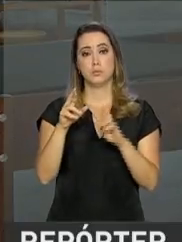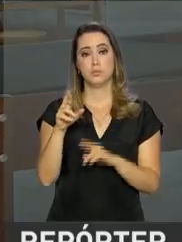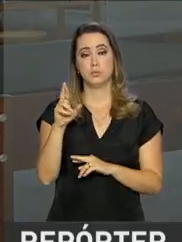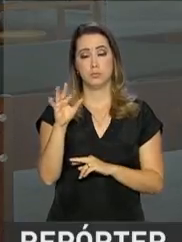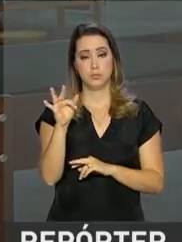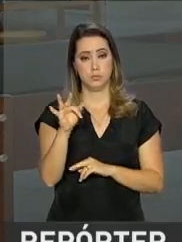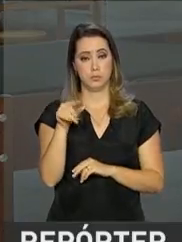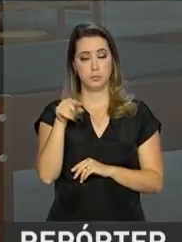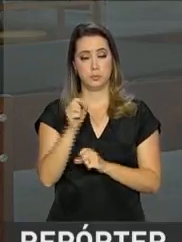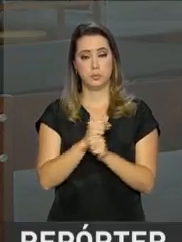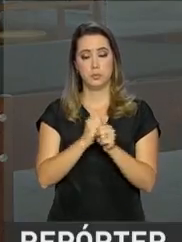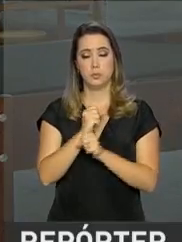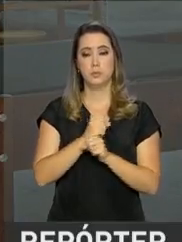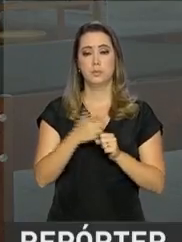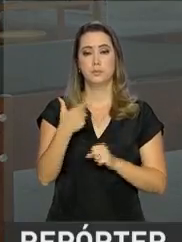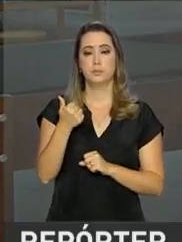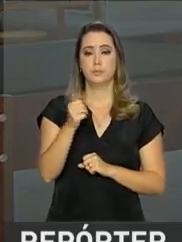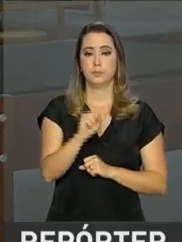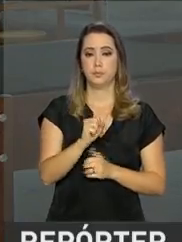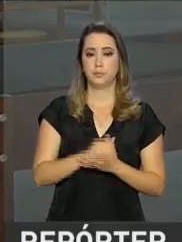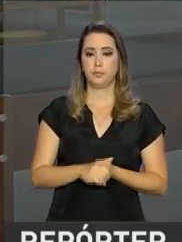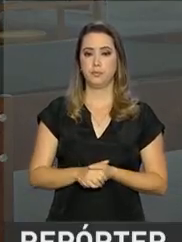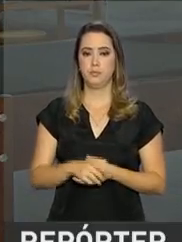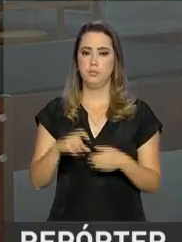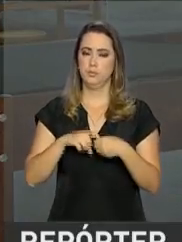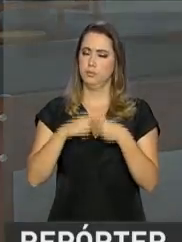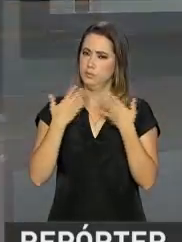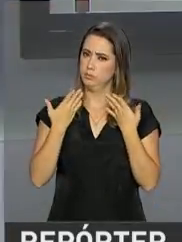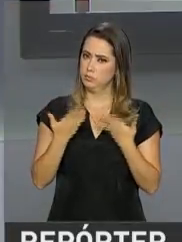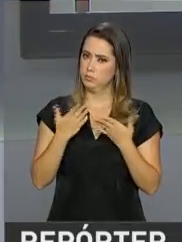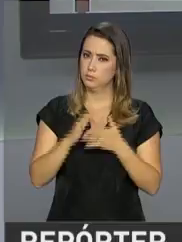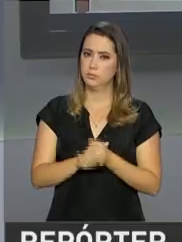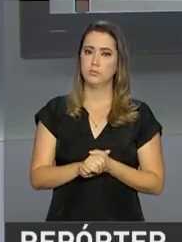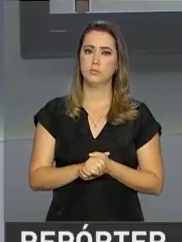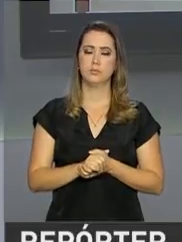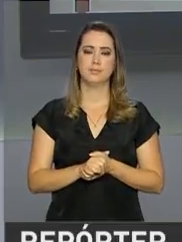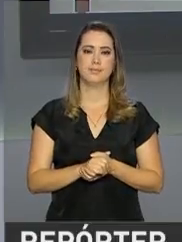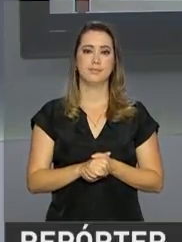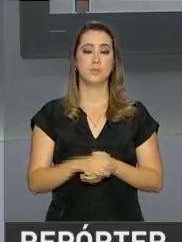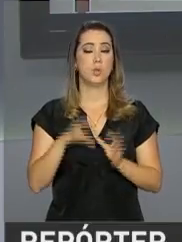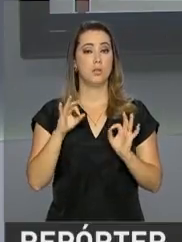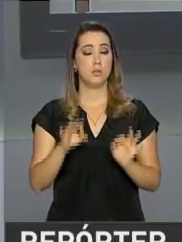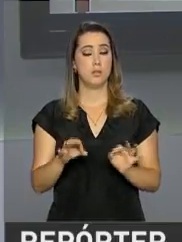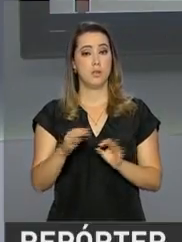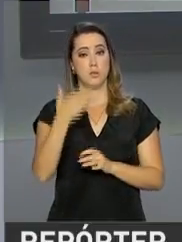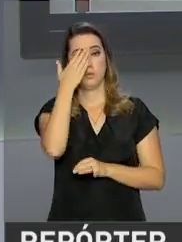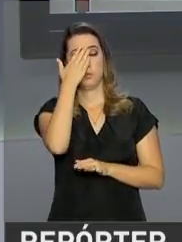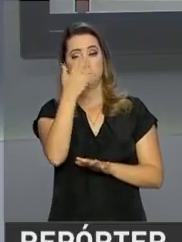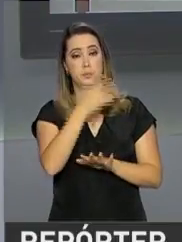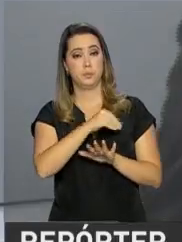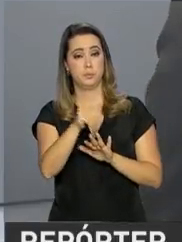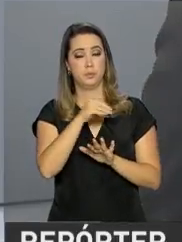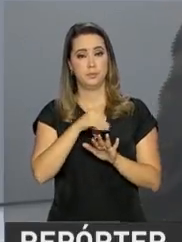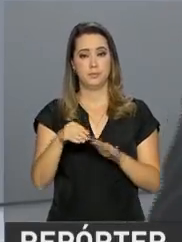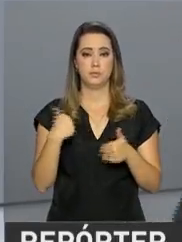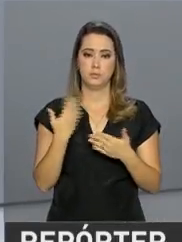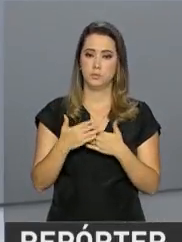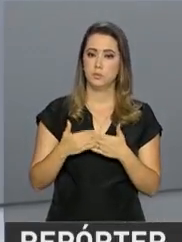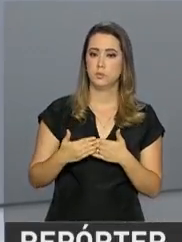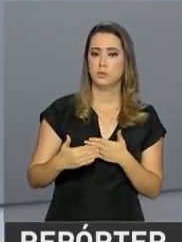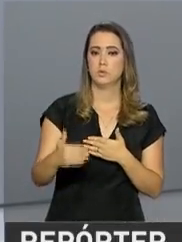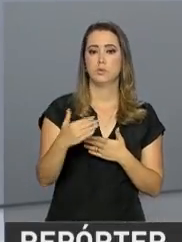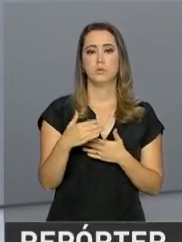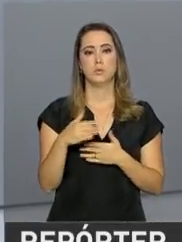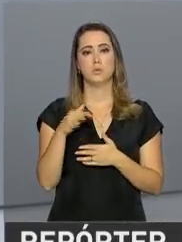Federal neste ano de 2018. Eu volto com você no estúdio, Jaime. Paulo, muito obrigado pelas suas informações. A gente continua